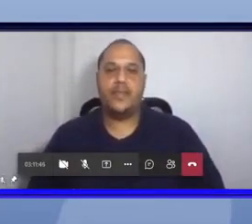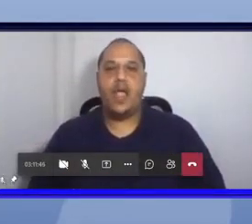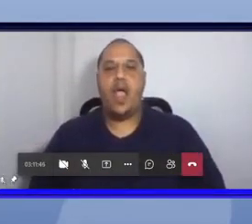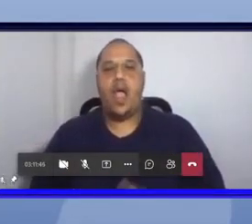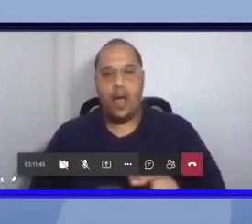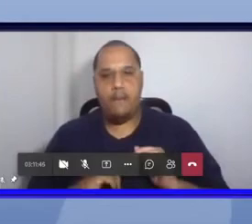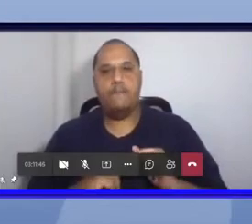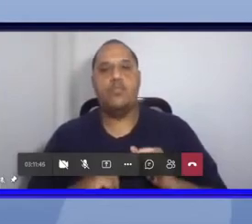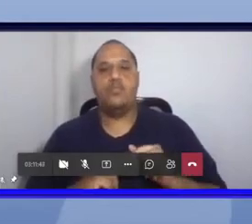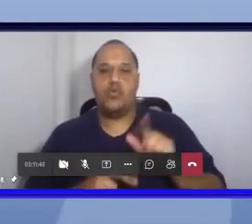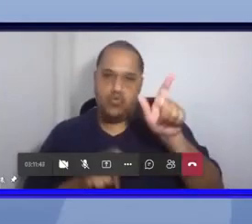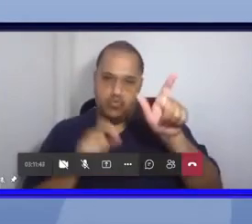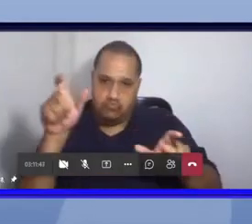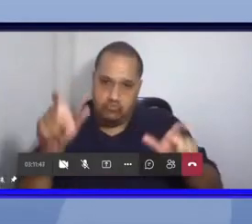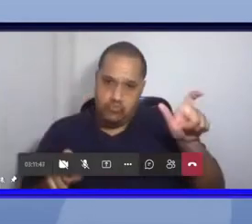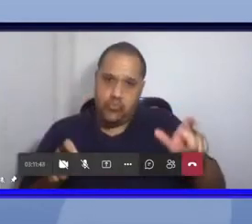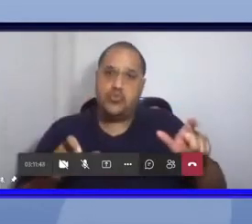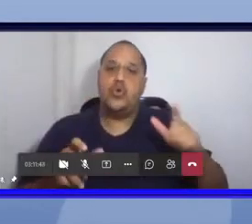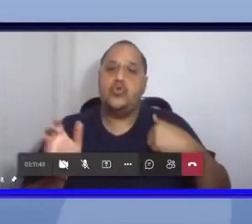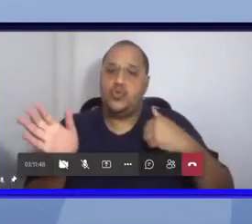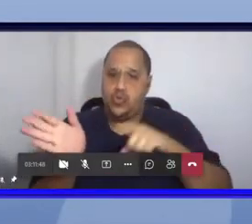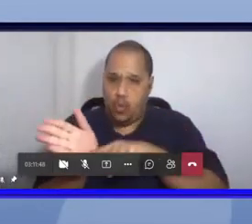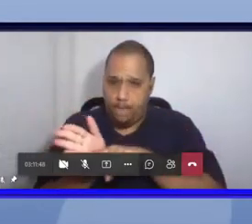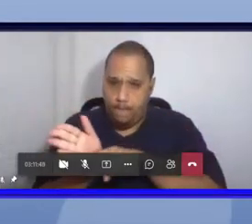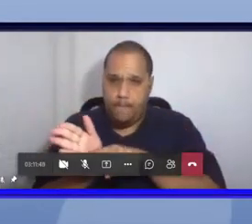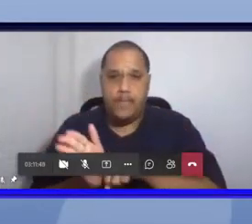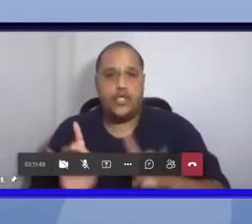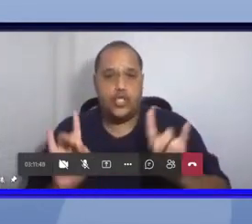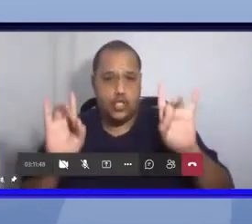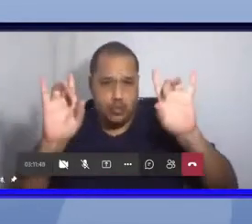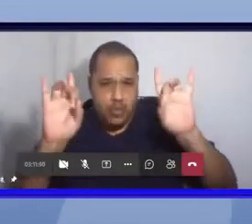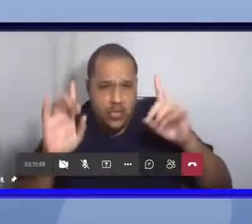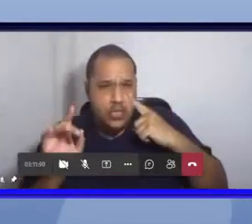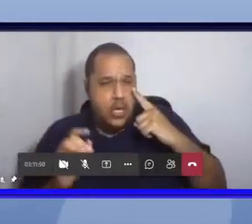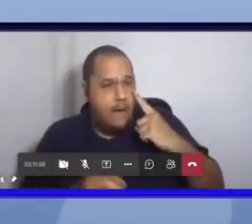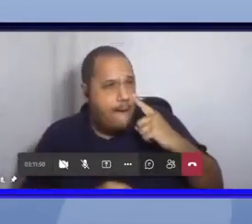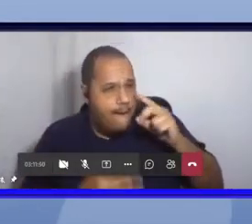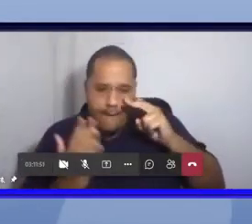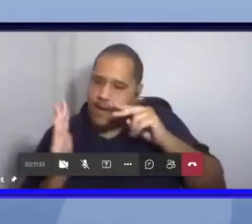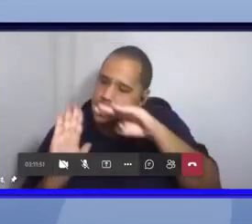especialistas ainda são encontrados erros nessas listas?